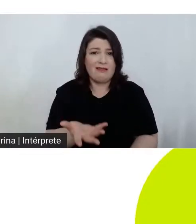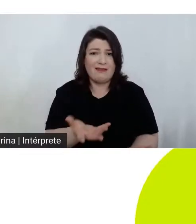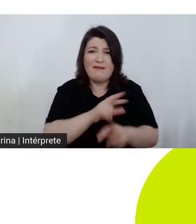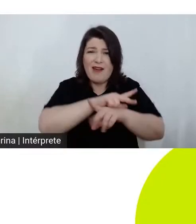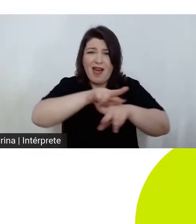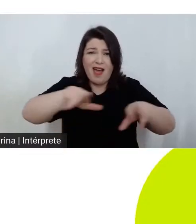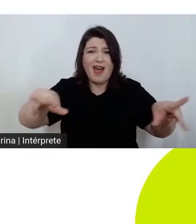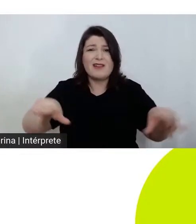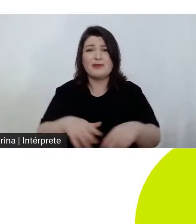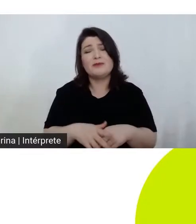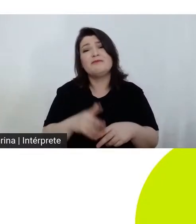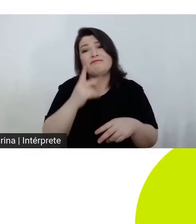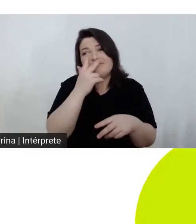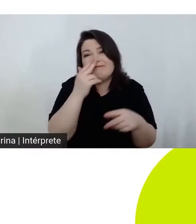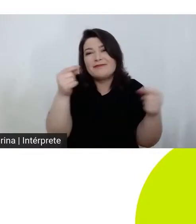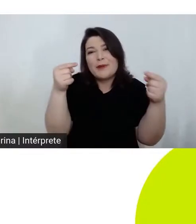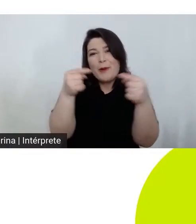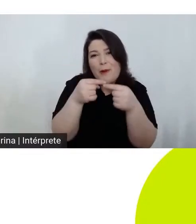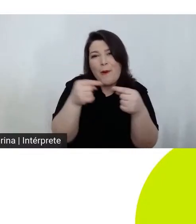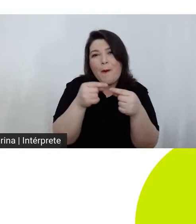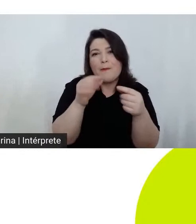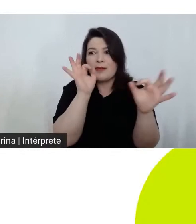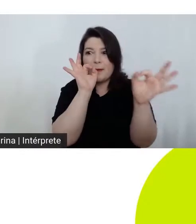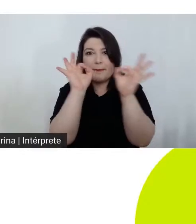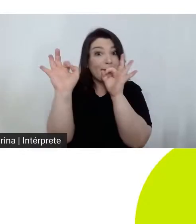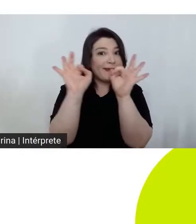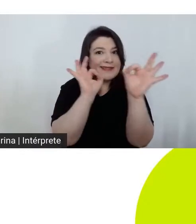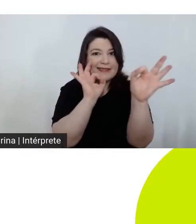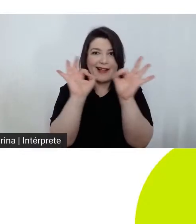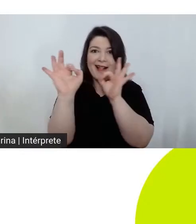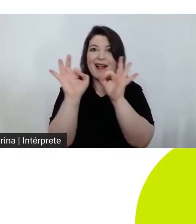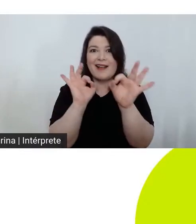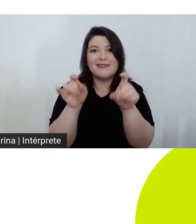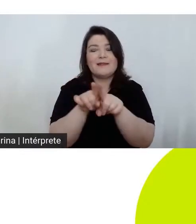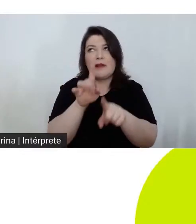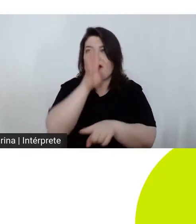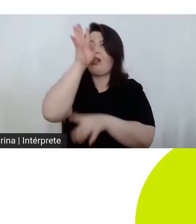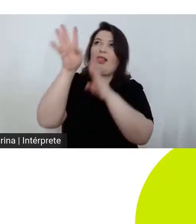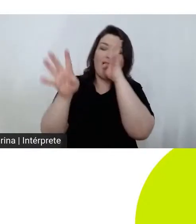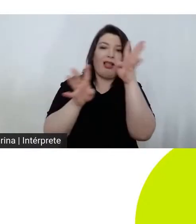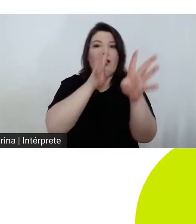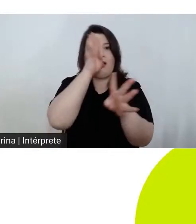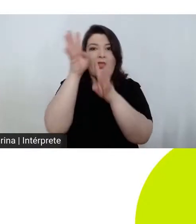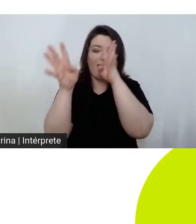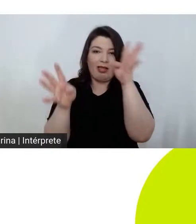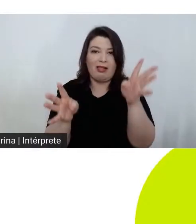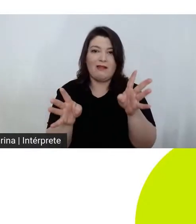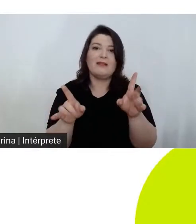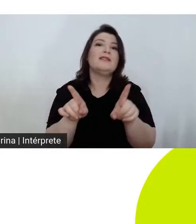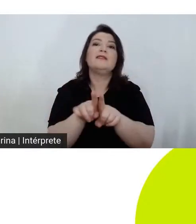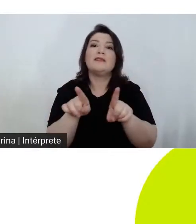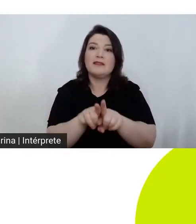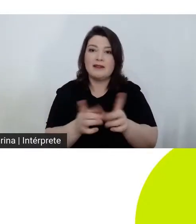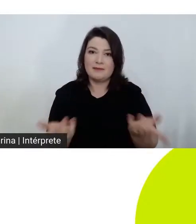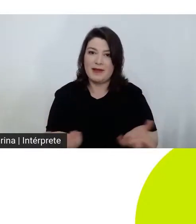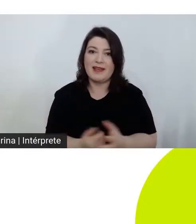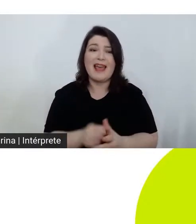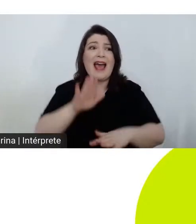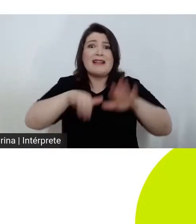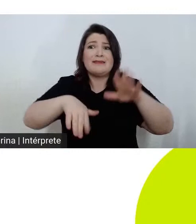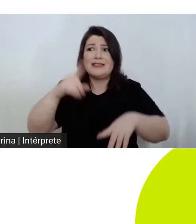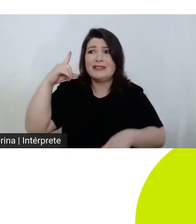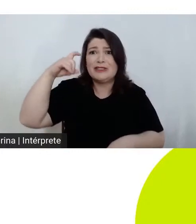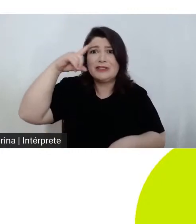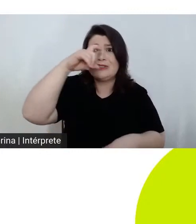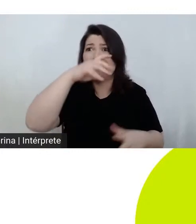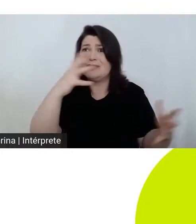psicanalíticos que iluminam modos de funcionamento marcados pelo excesso funcional frente à dificuldade